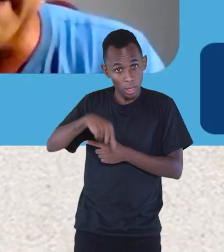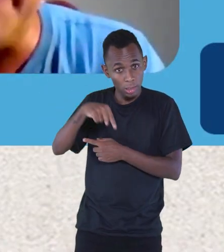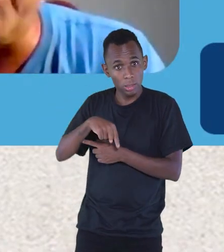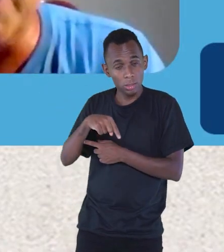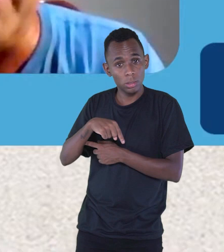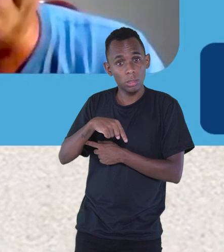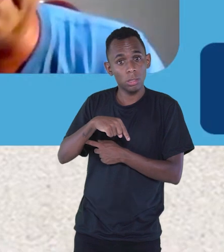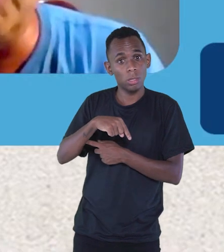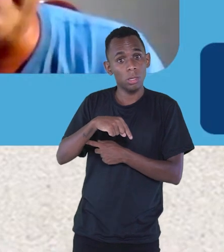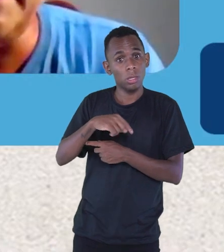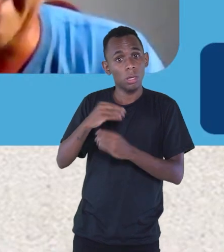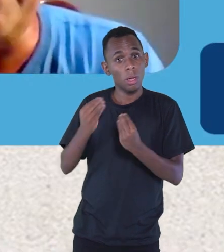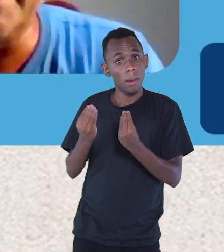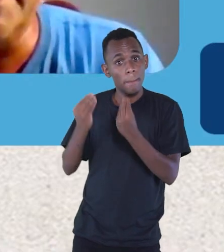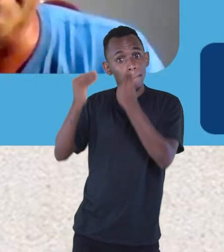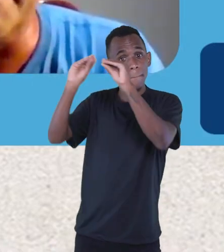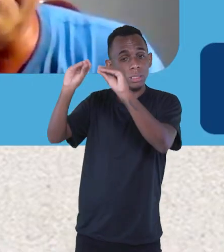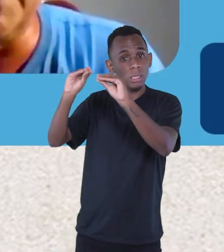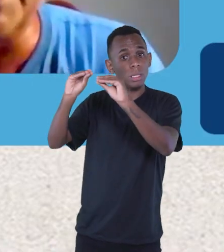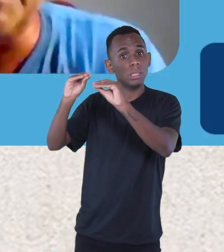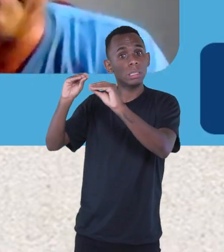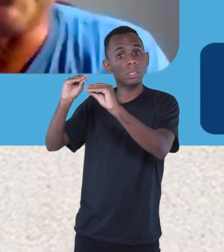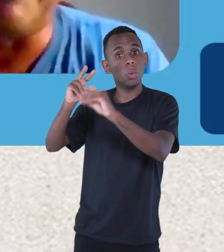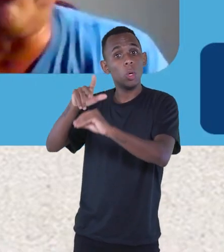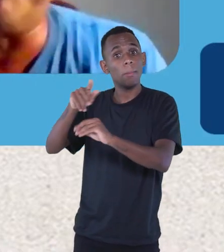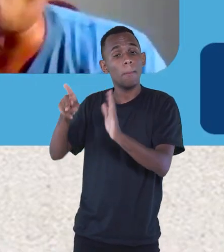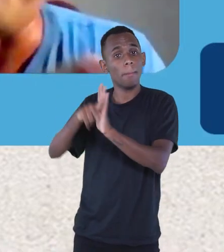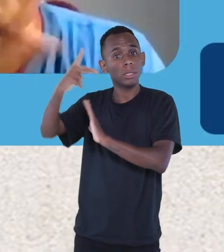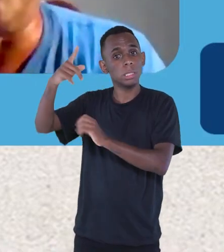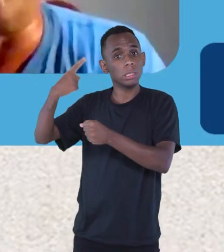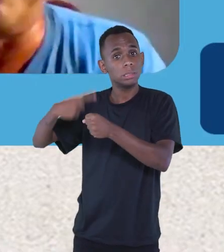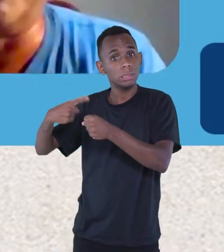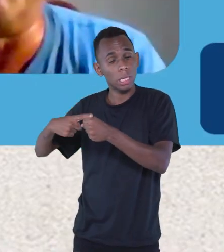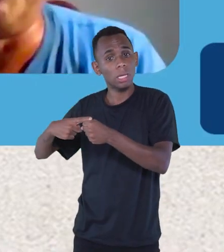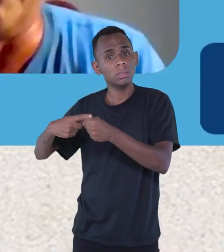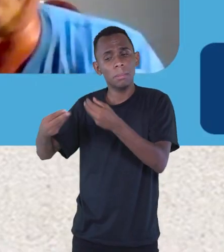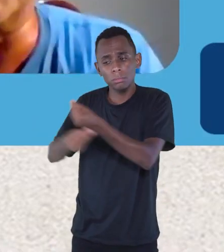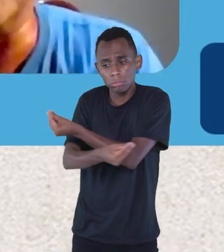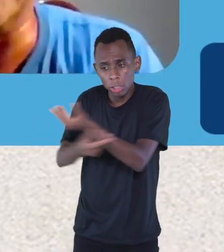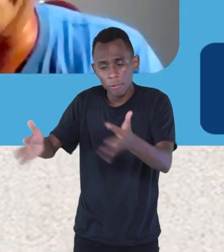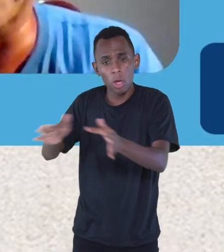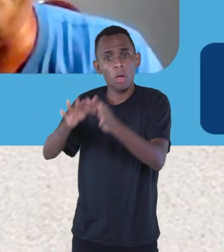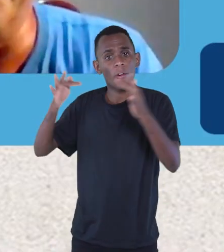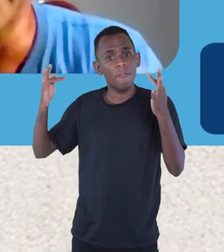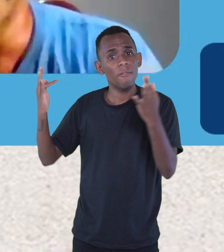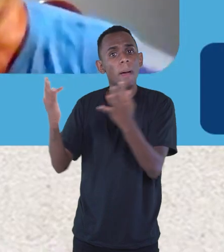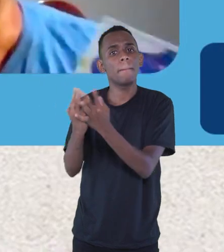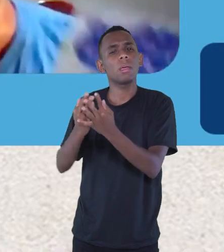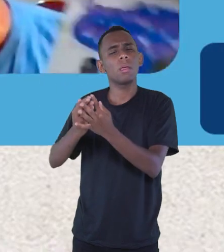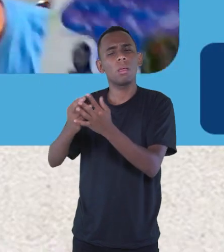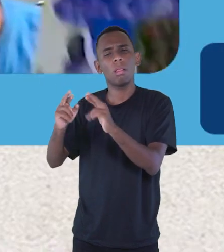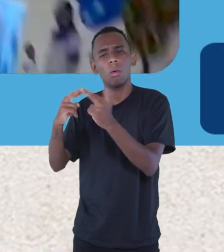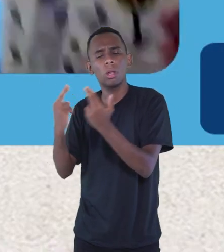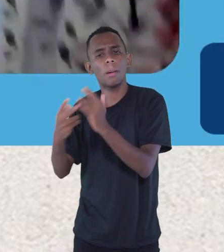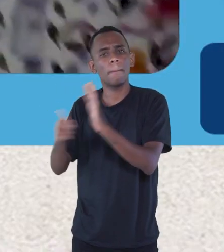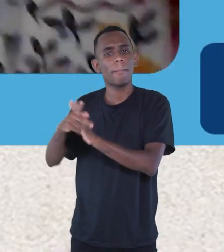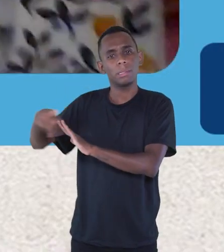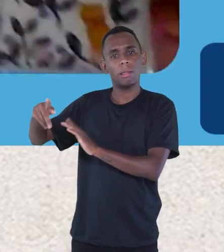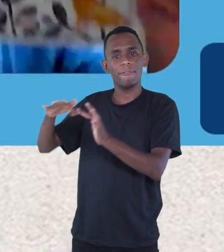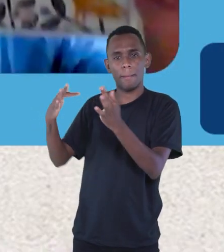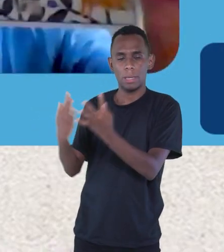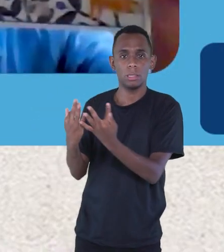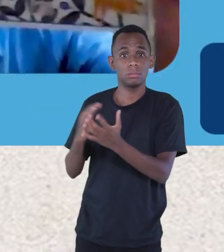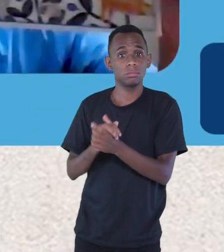e mandei para o irmão dele numa cidade vizinha para distribuir para a família numa reunião que eles fizessem. Esse é um,